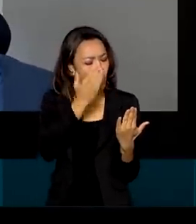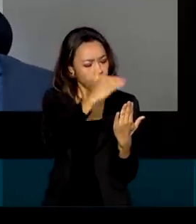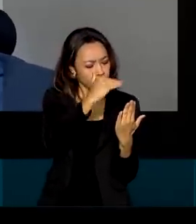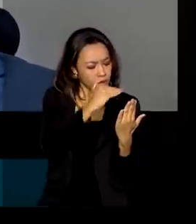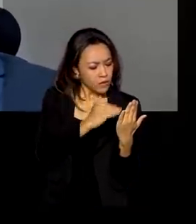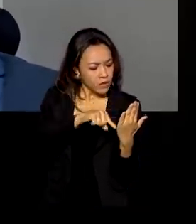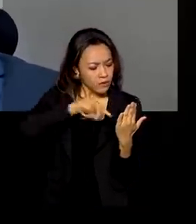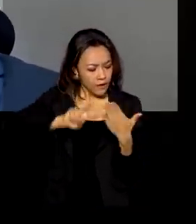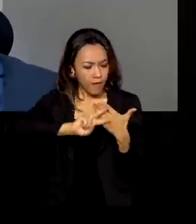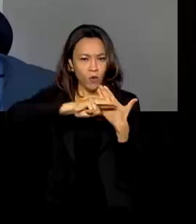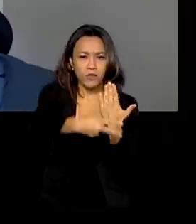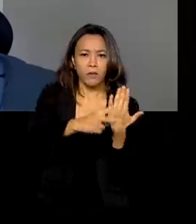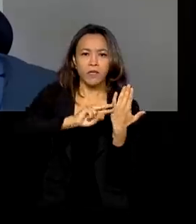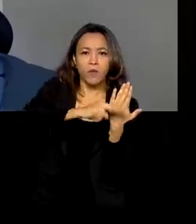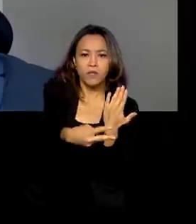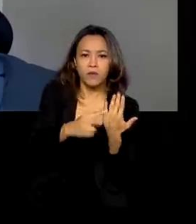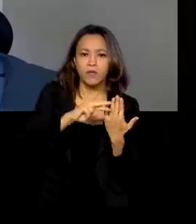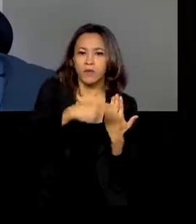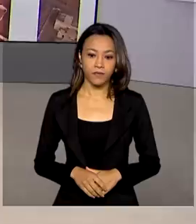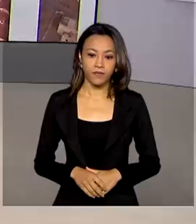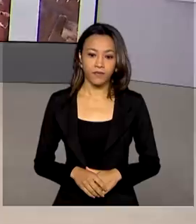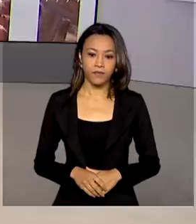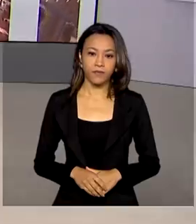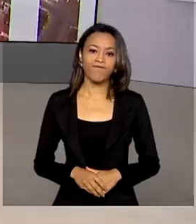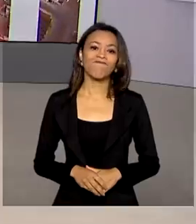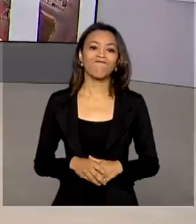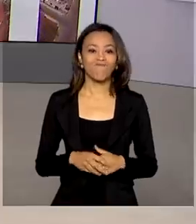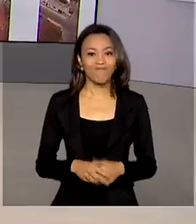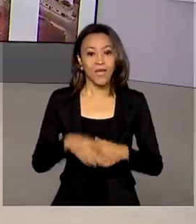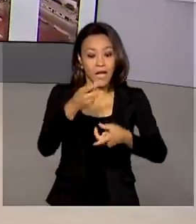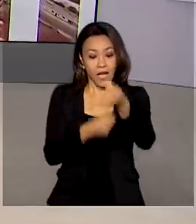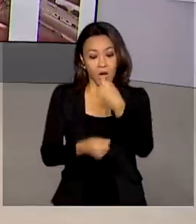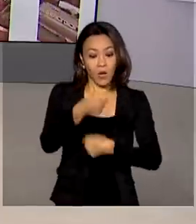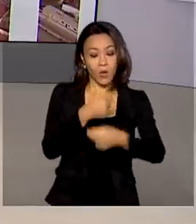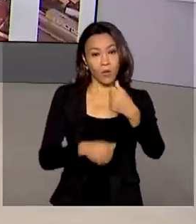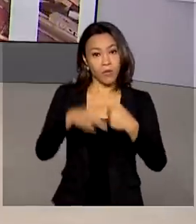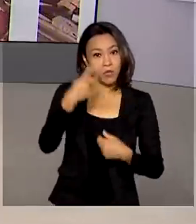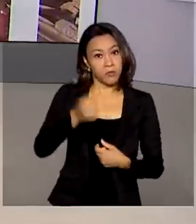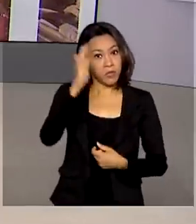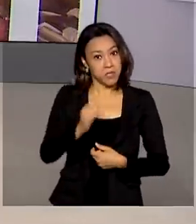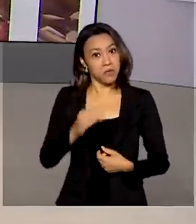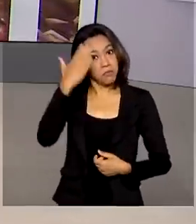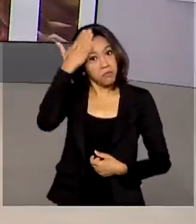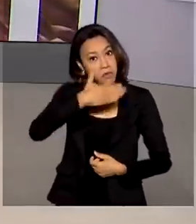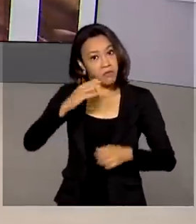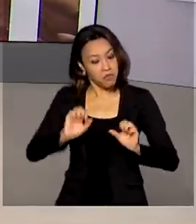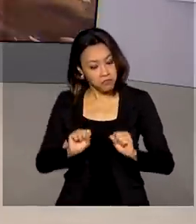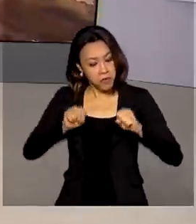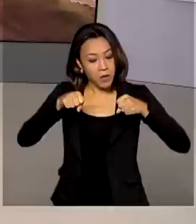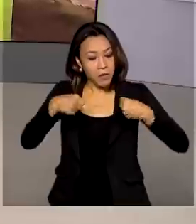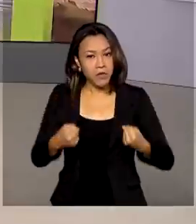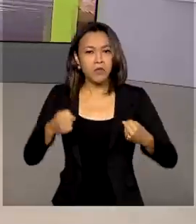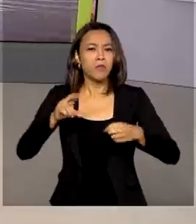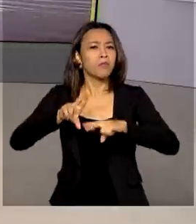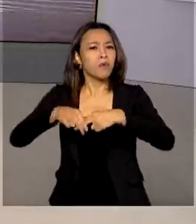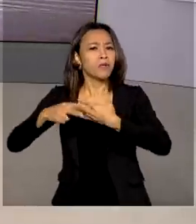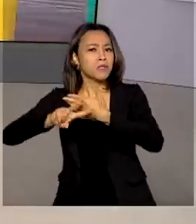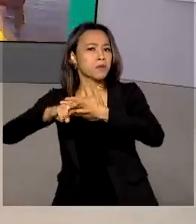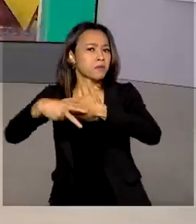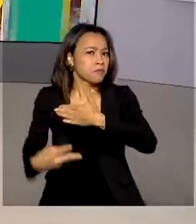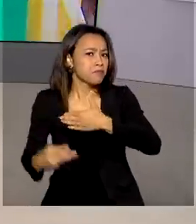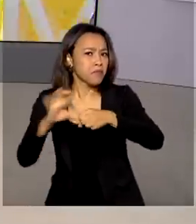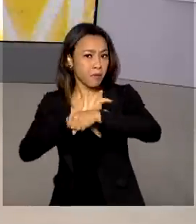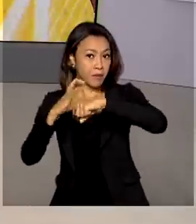caminhos pode ter na ponta, na economia. A economia brasileira mostrou recuperação dos efeitos da pandemia no fim do ano